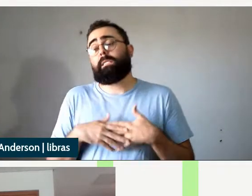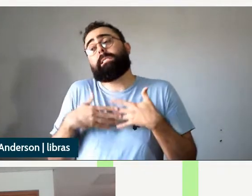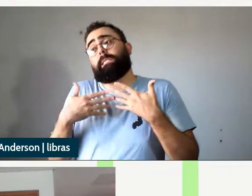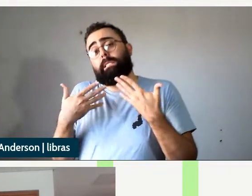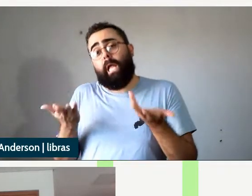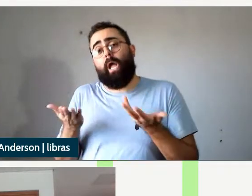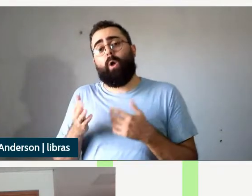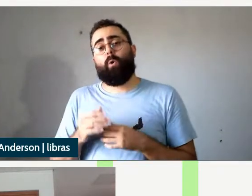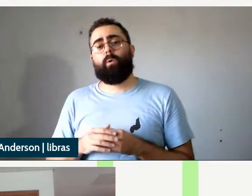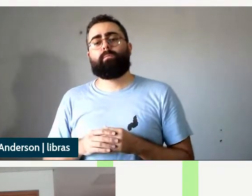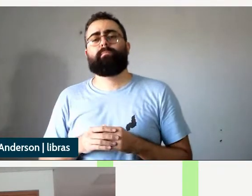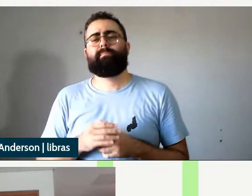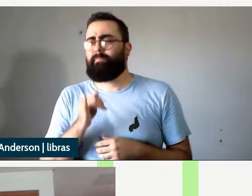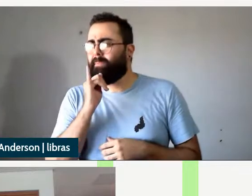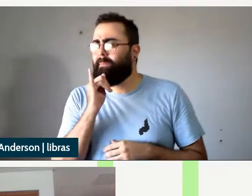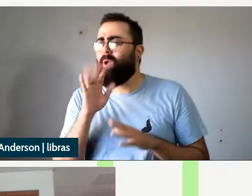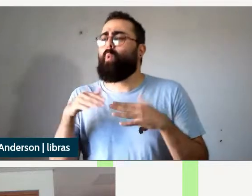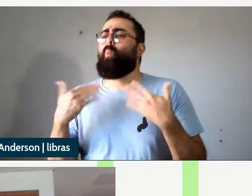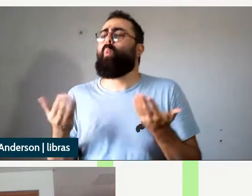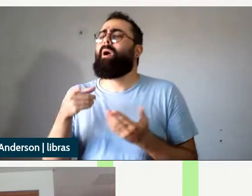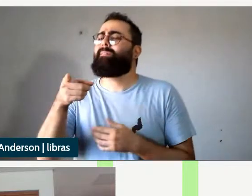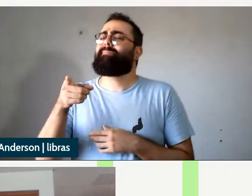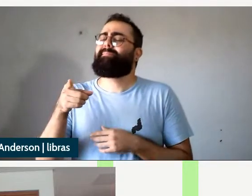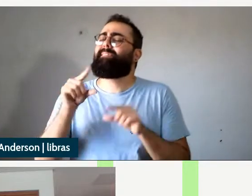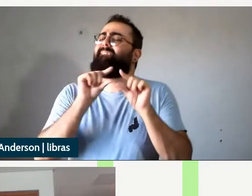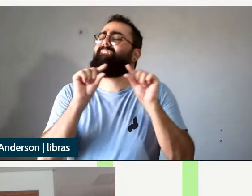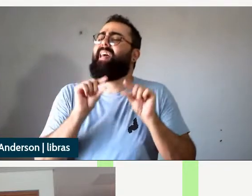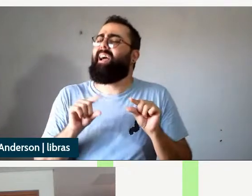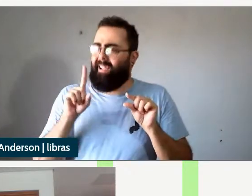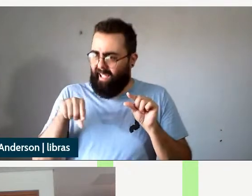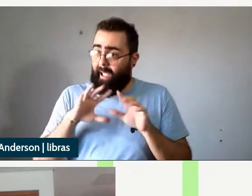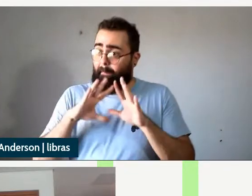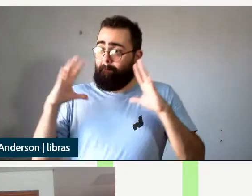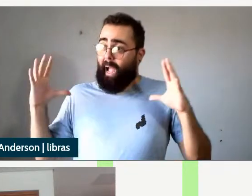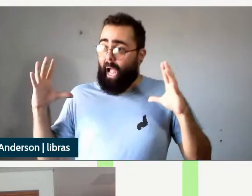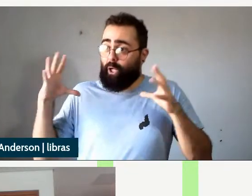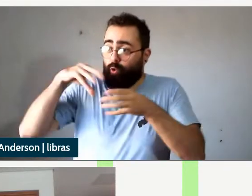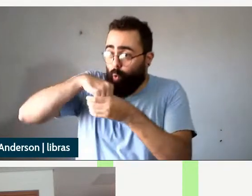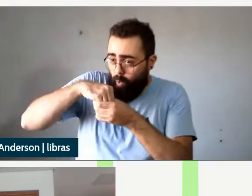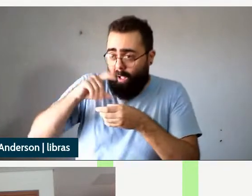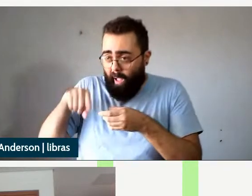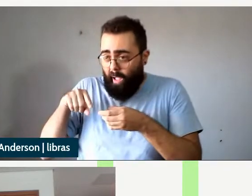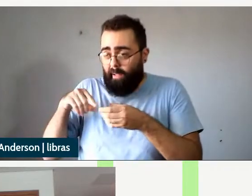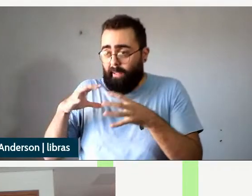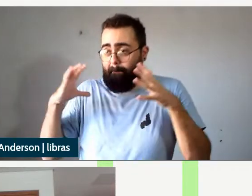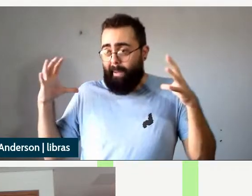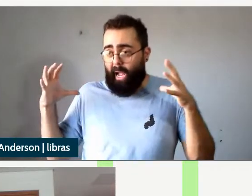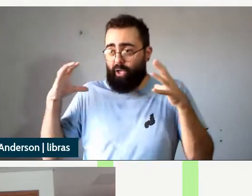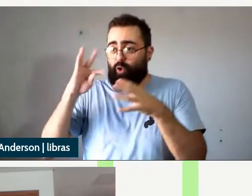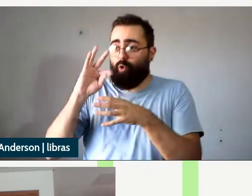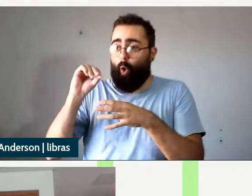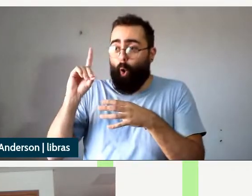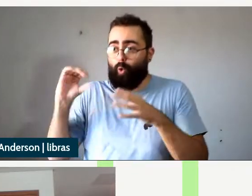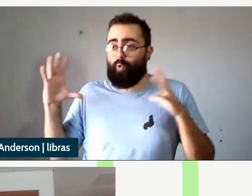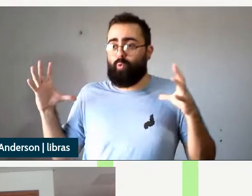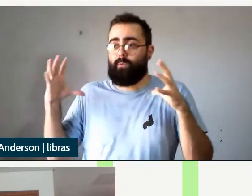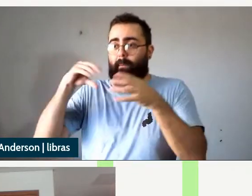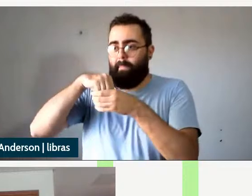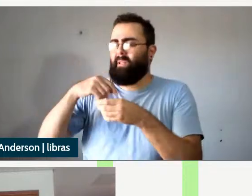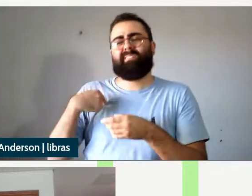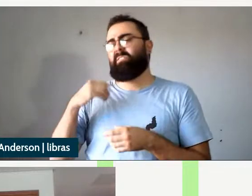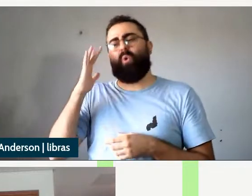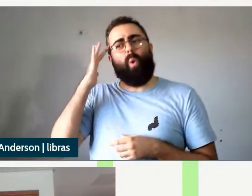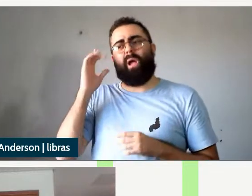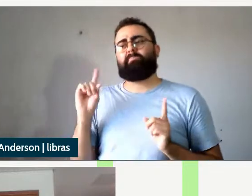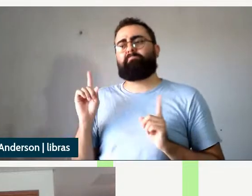peraí qual que o caso dela seria lá da parte toda que ela me perguntou isso exatamente eu acredito que não tá porque